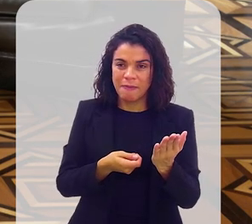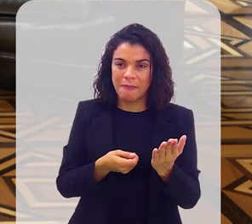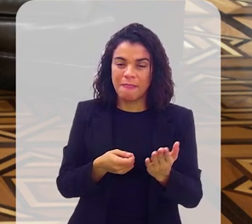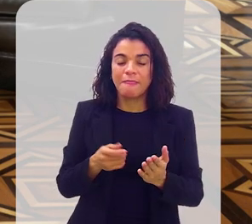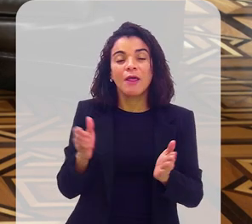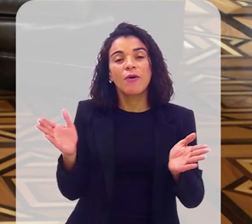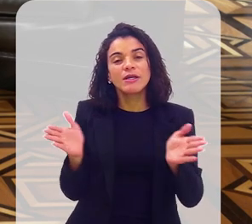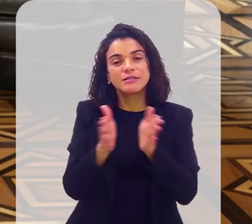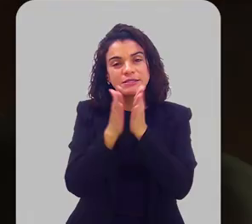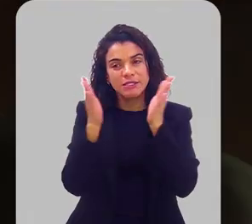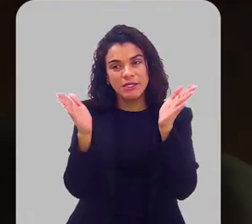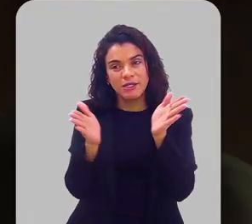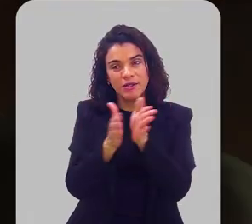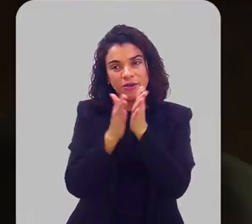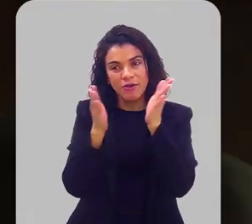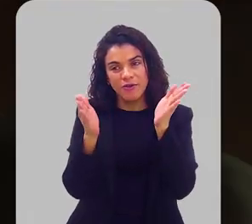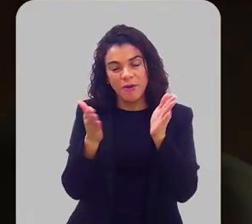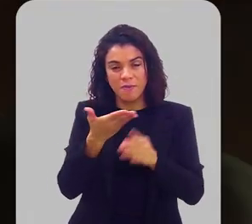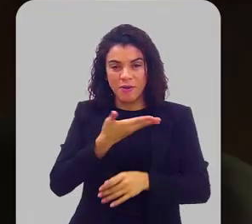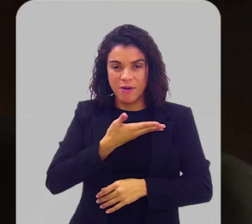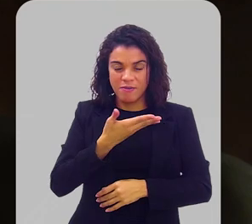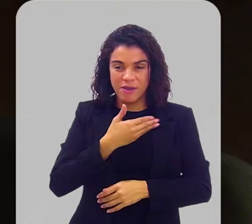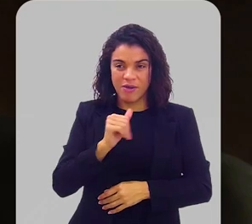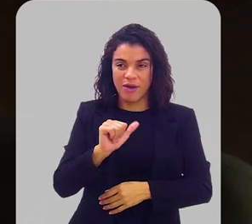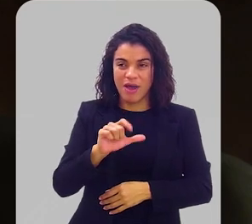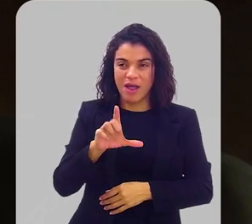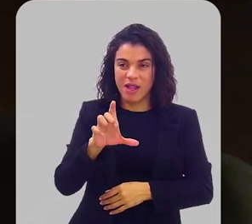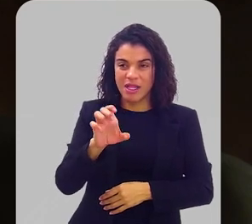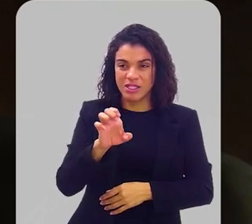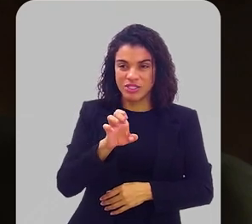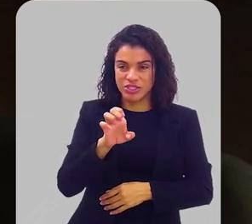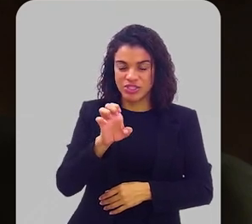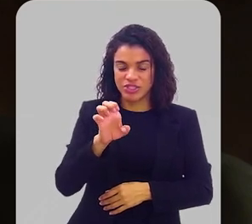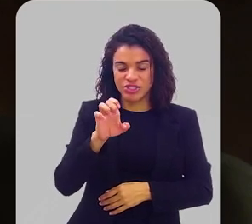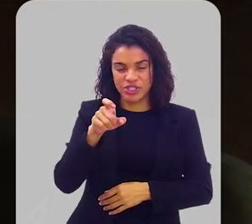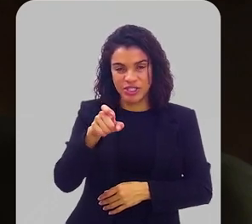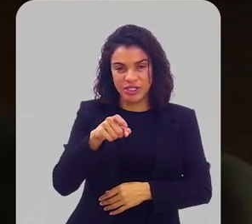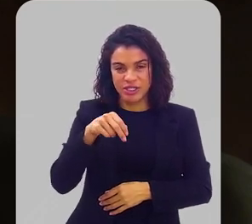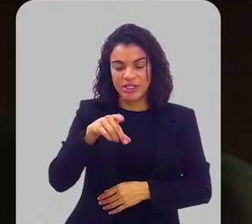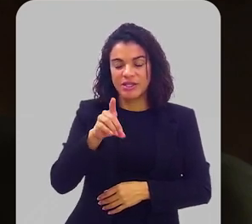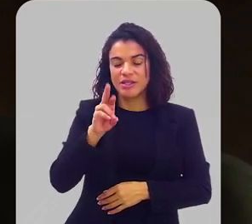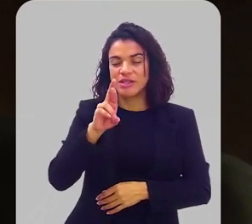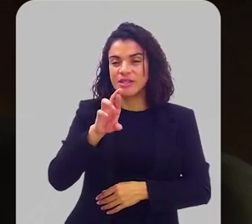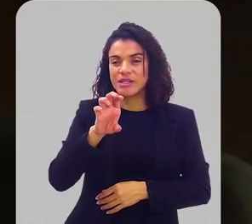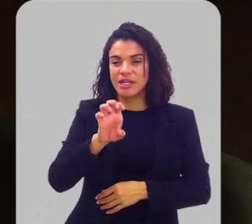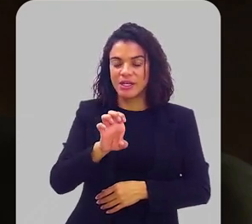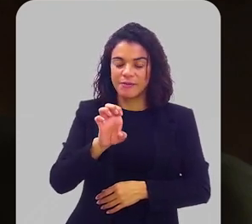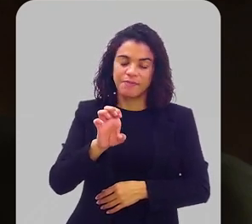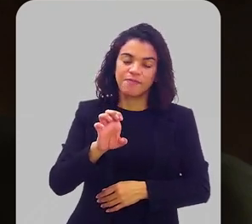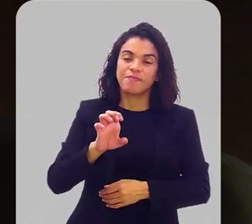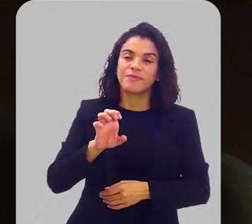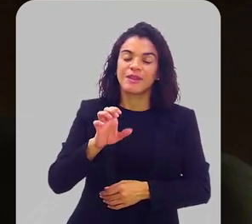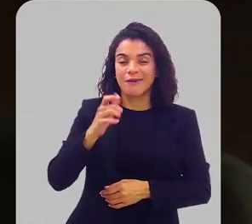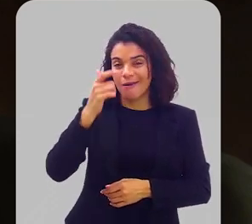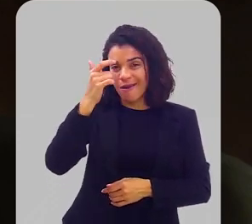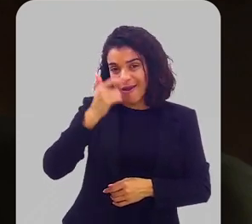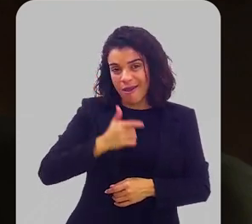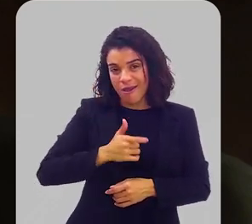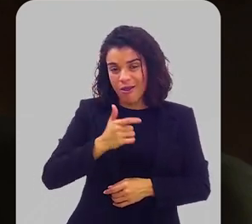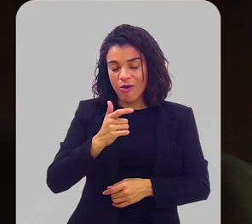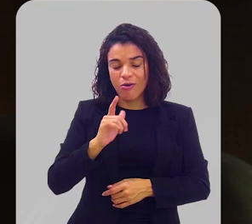Esse louvor, ele também é do meu amigo Alexandre Lourenço, esse novo louvor. E eu estou